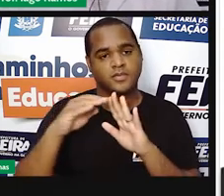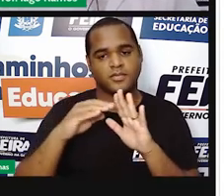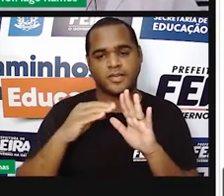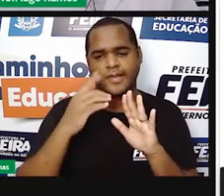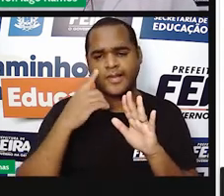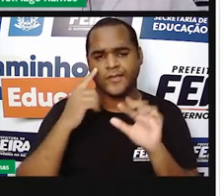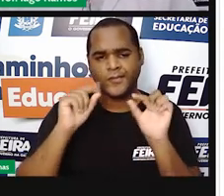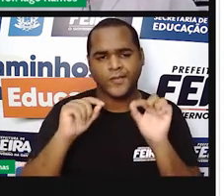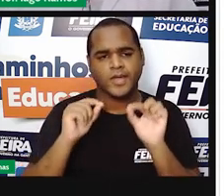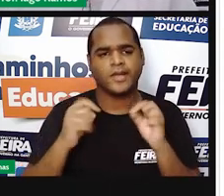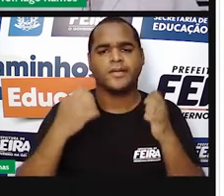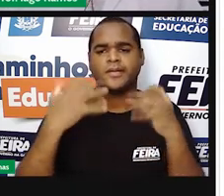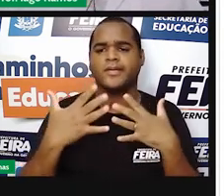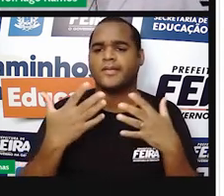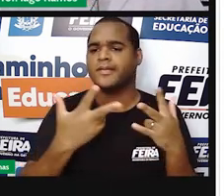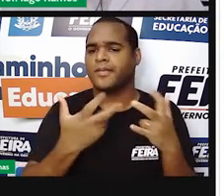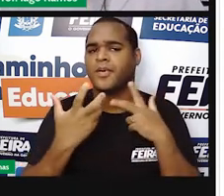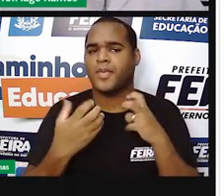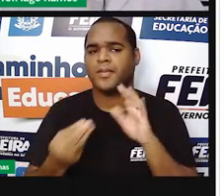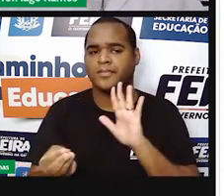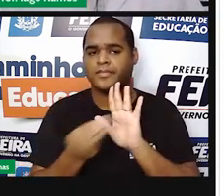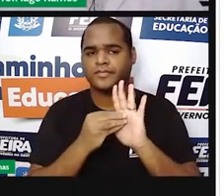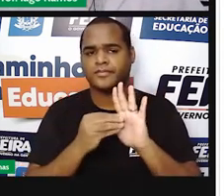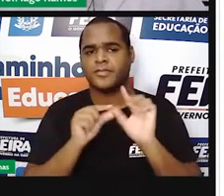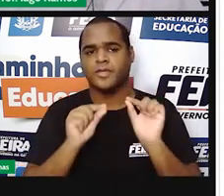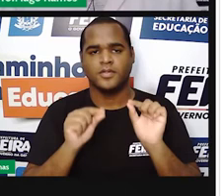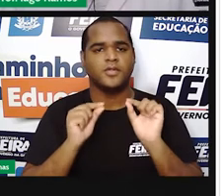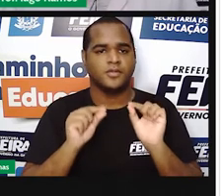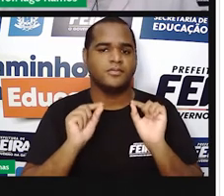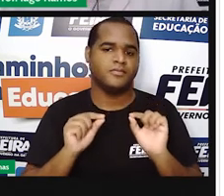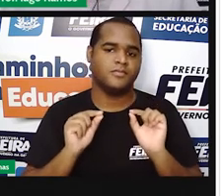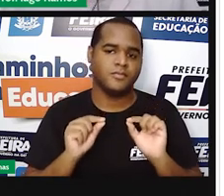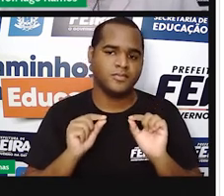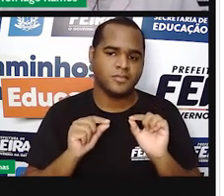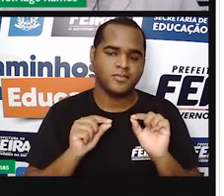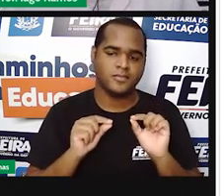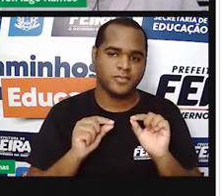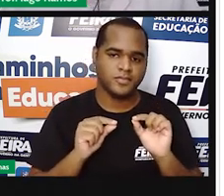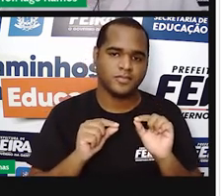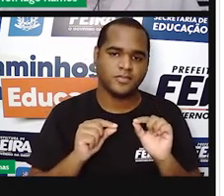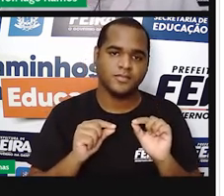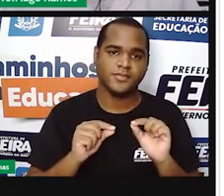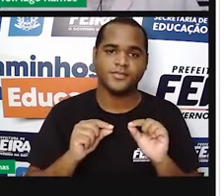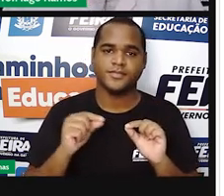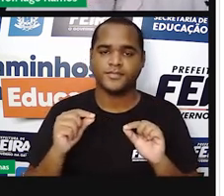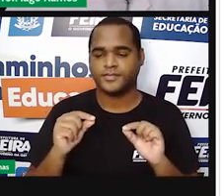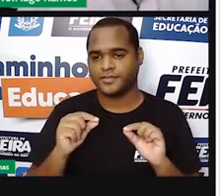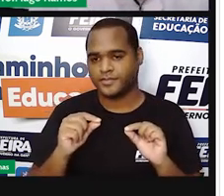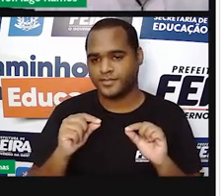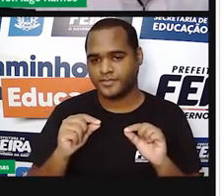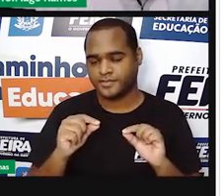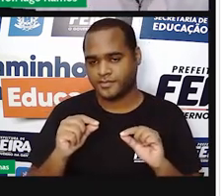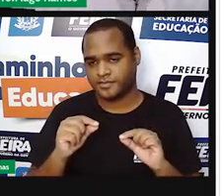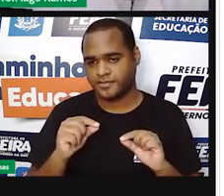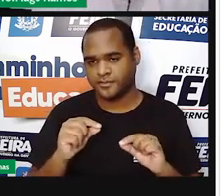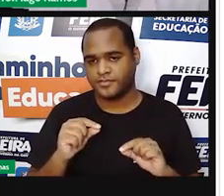aquela observação que os números irracionais